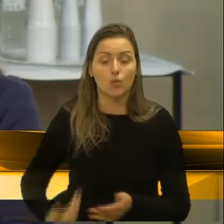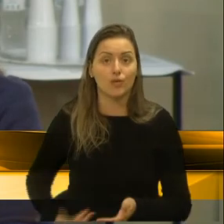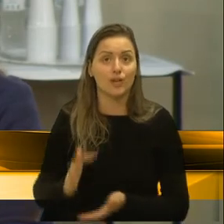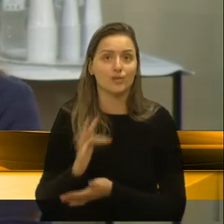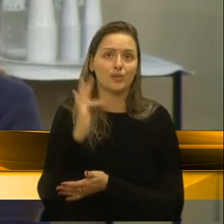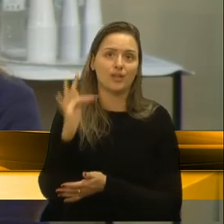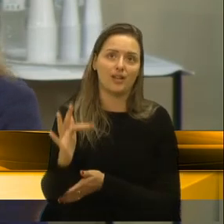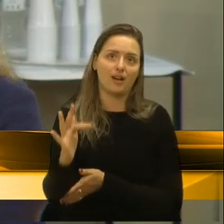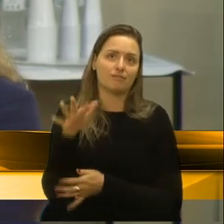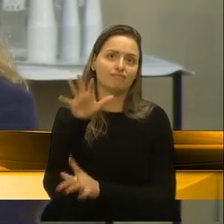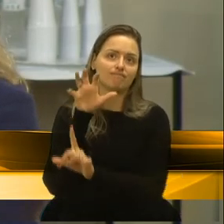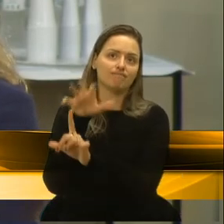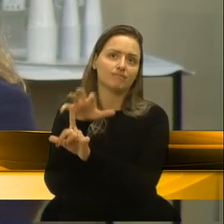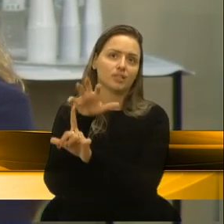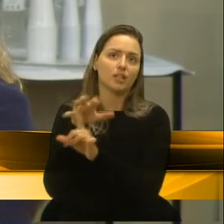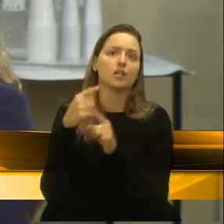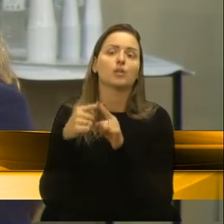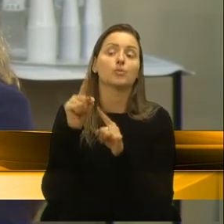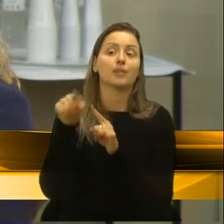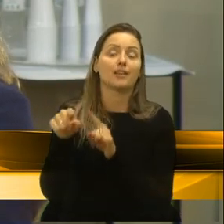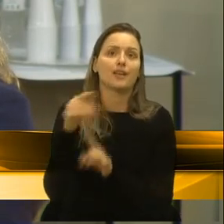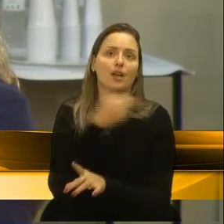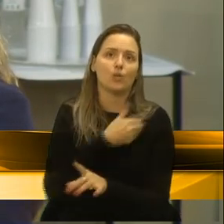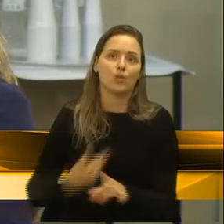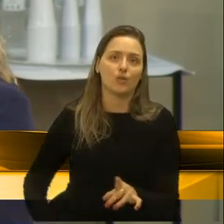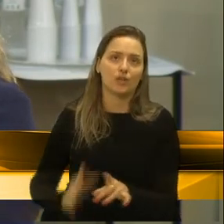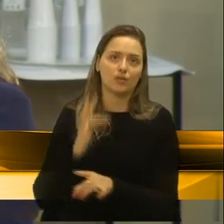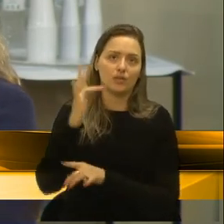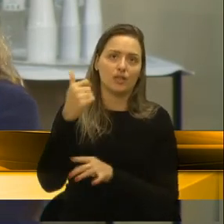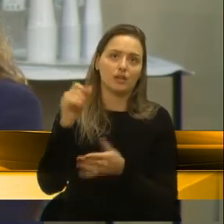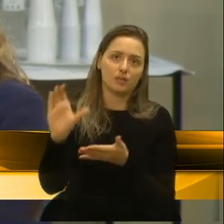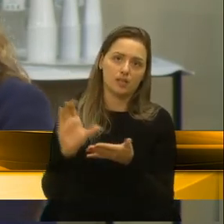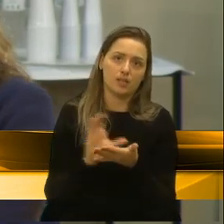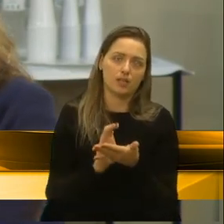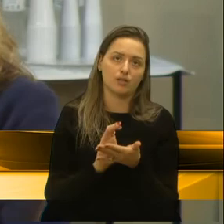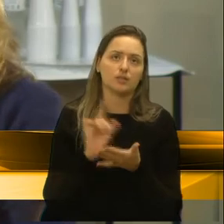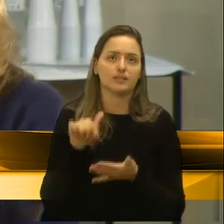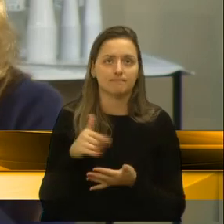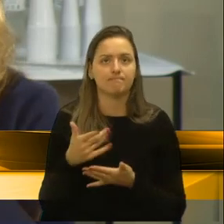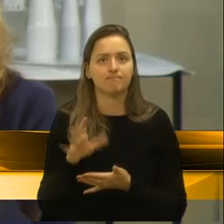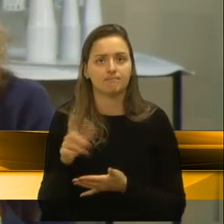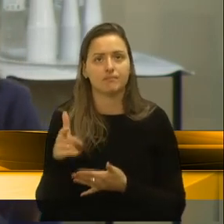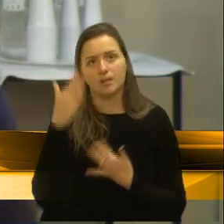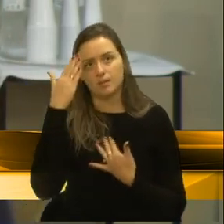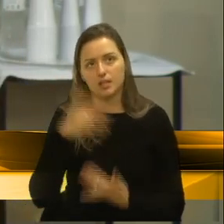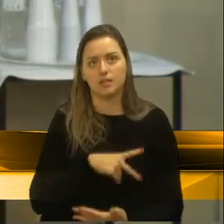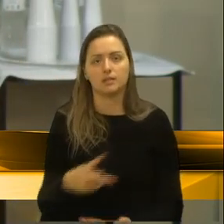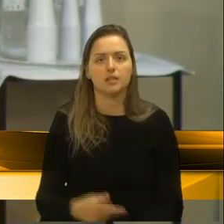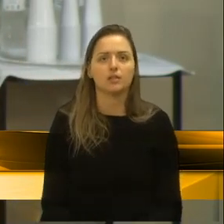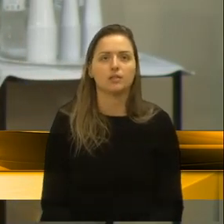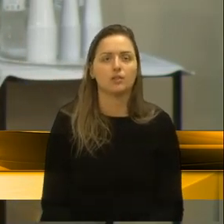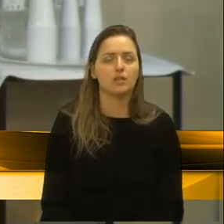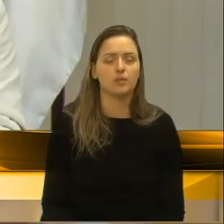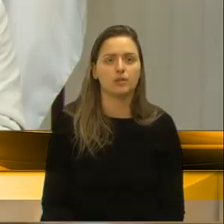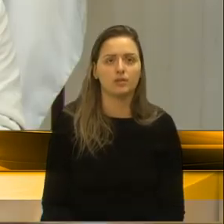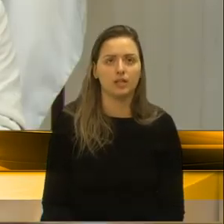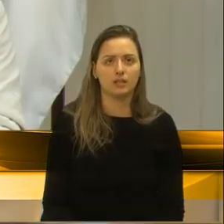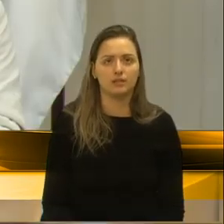pressão muito grande, porque é de lá que tem que vir o recurso. É isso aí. Obrigada, presidente. Desculpe se eu me estendi.